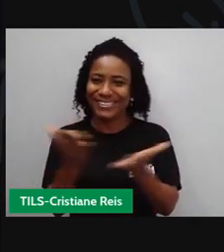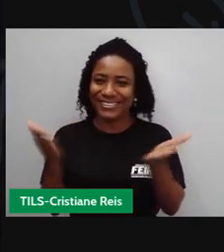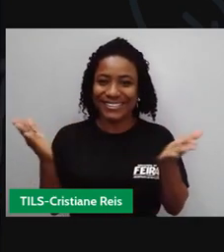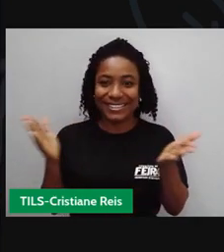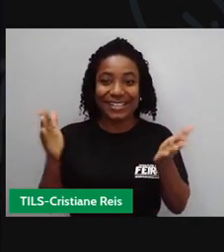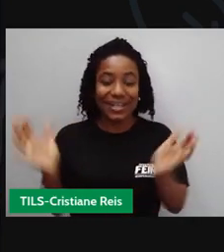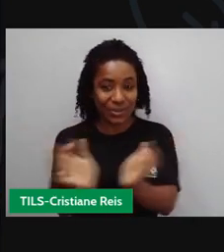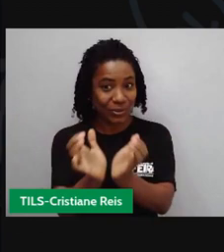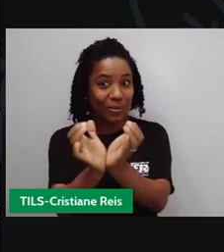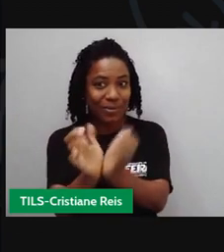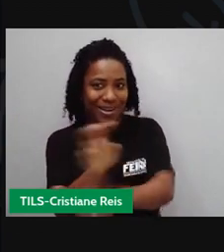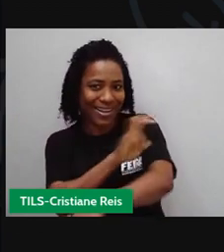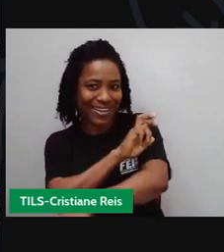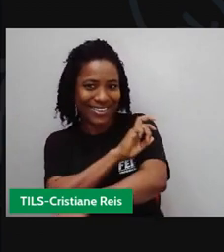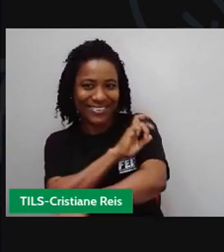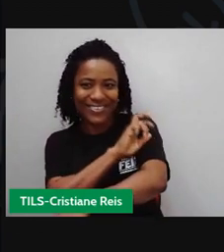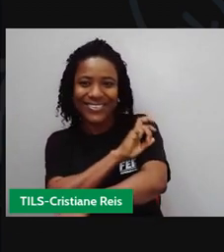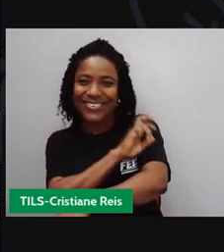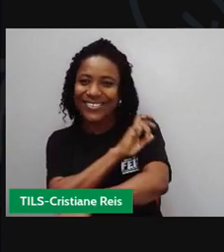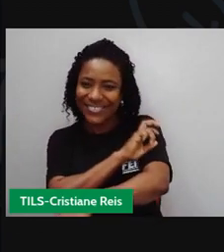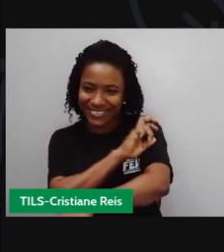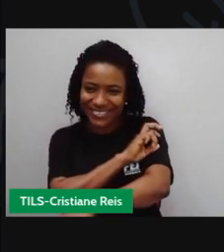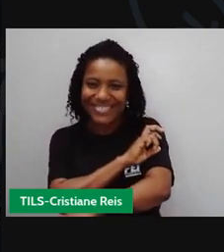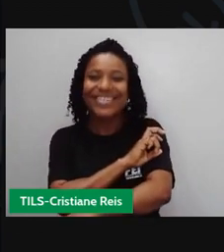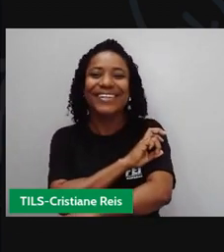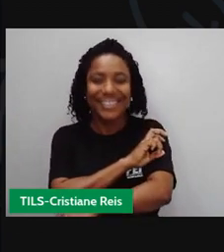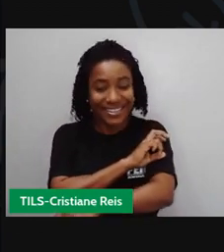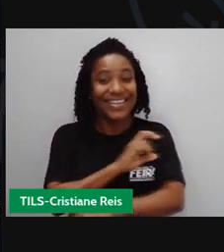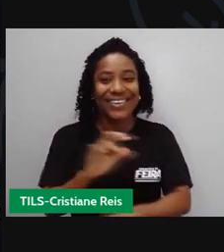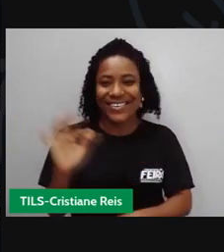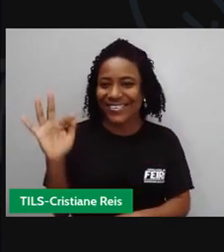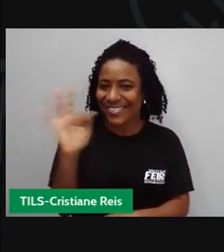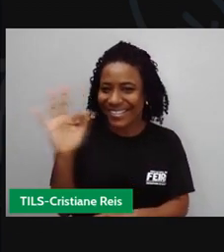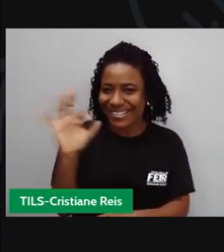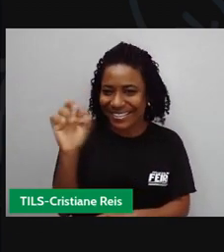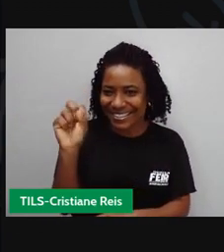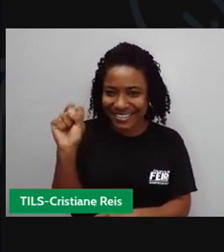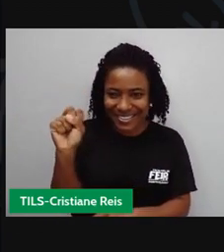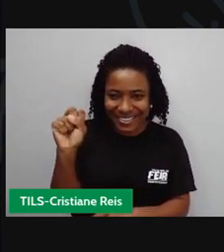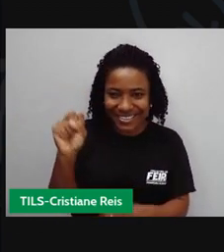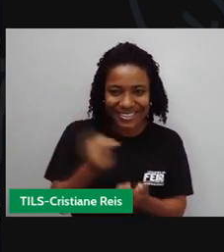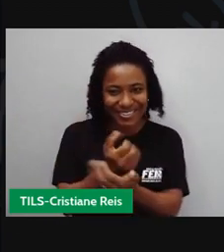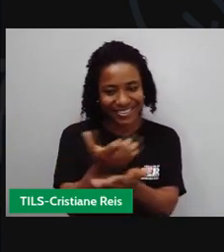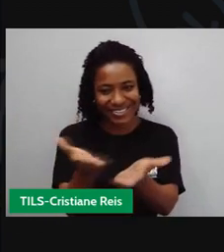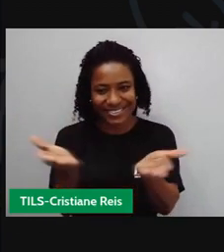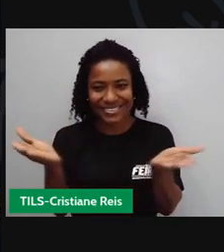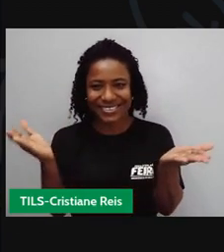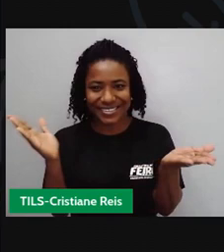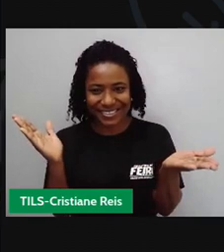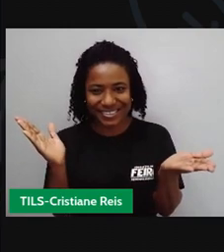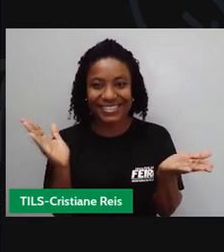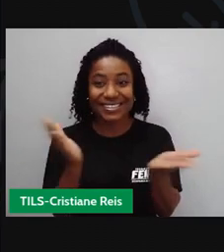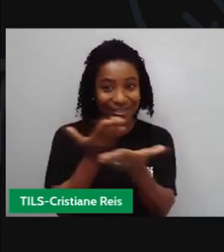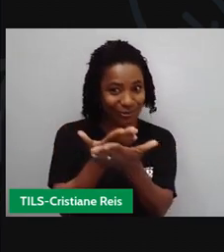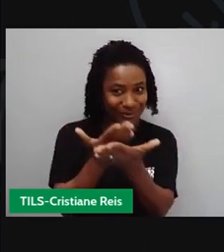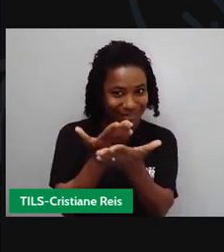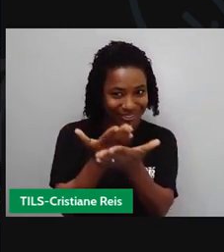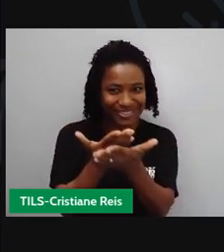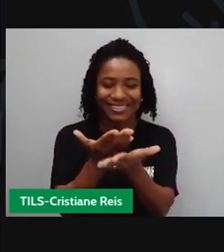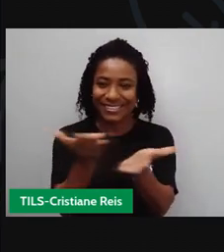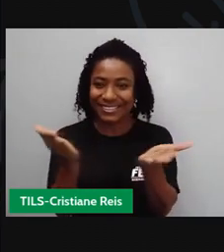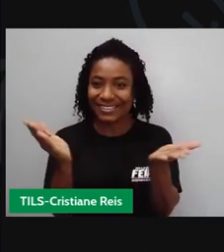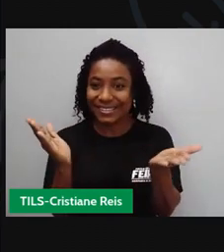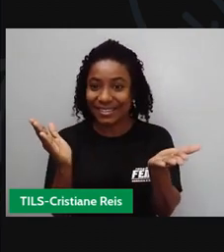de Feira de Santana. Como é que vocês estão? Olha só, a pró espera que estejam bem, que estejam